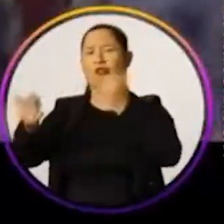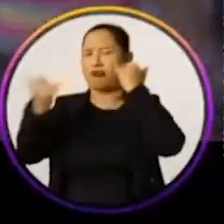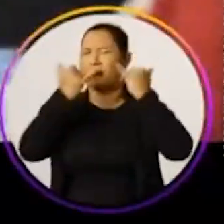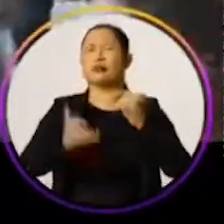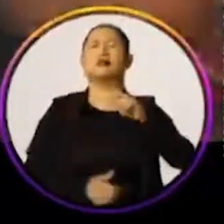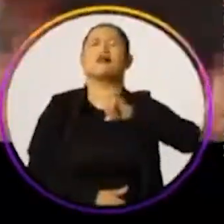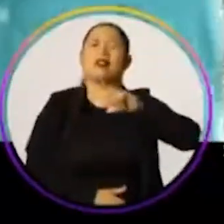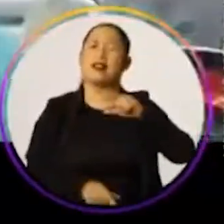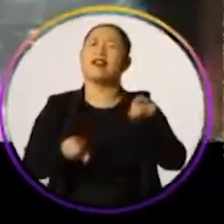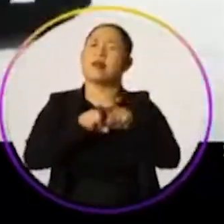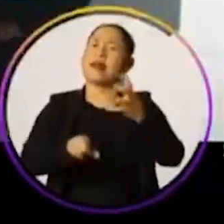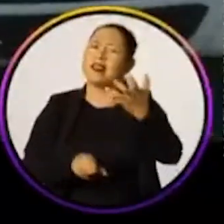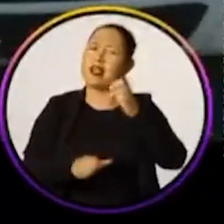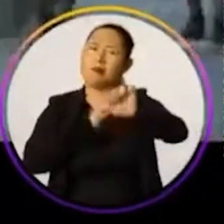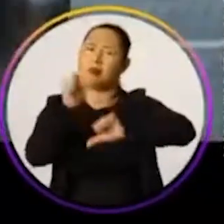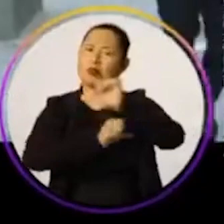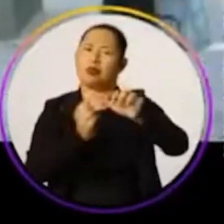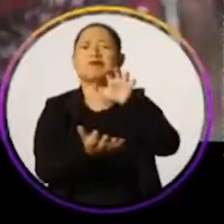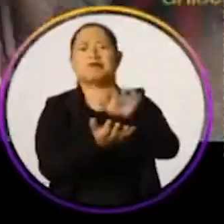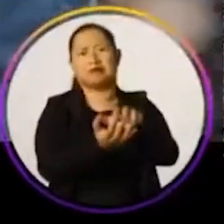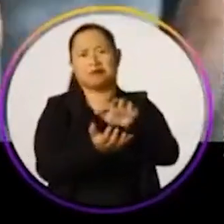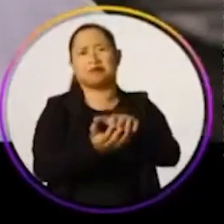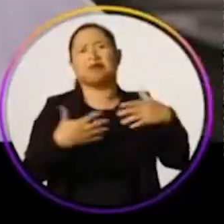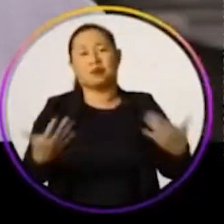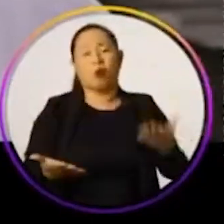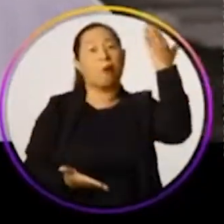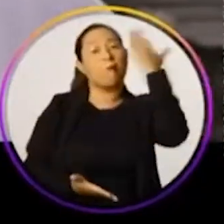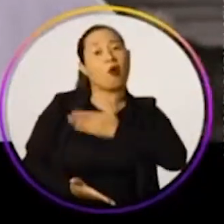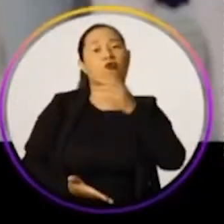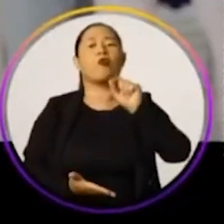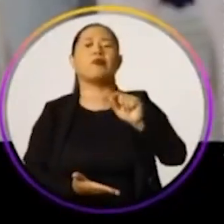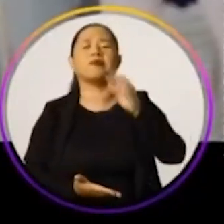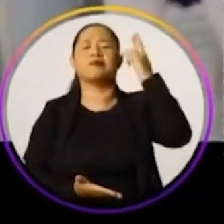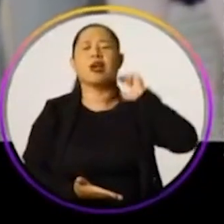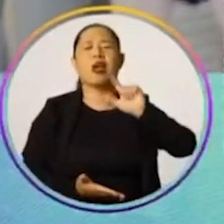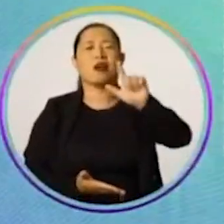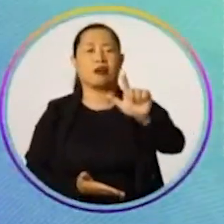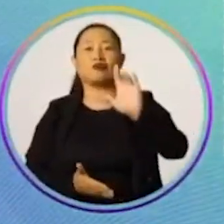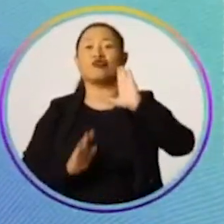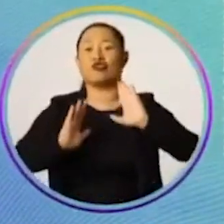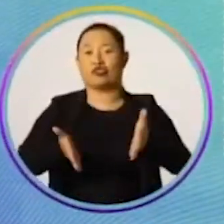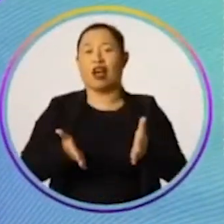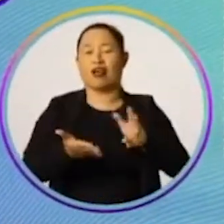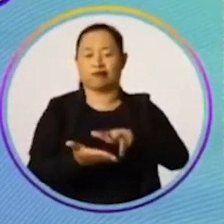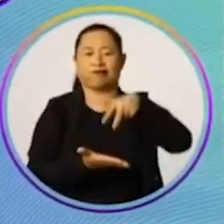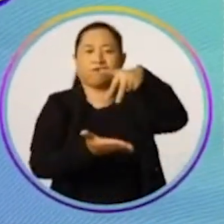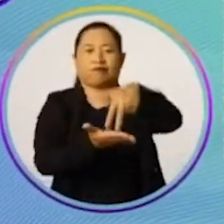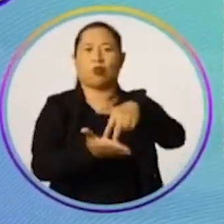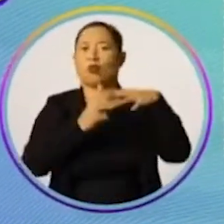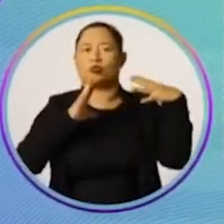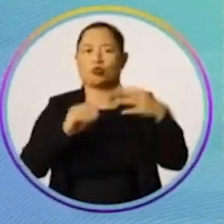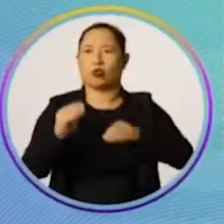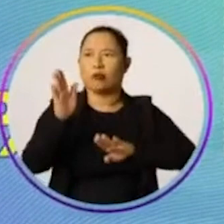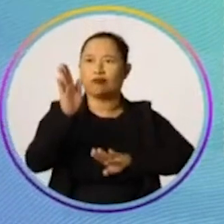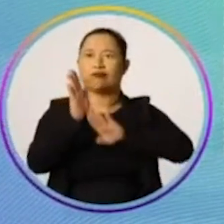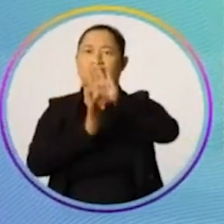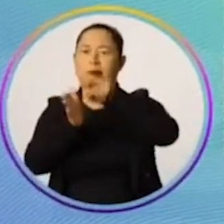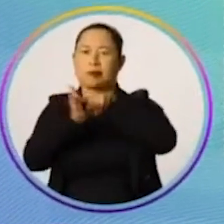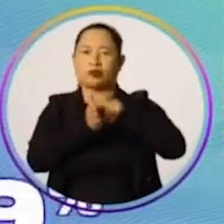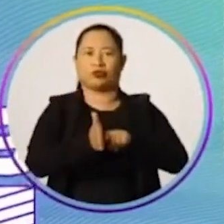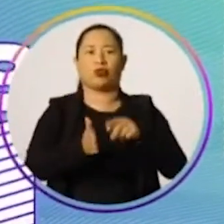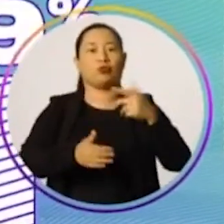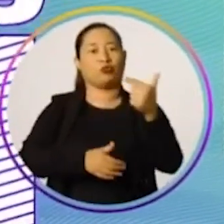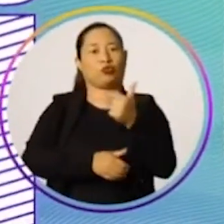O povo é bem informado e também quer essa mudança para Pernambuco. Prova disso é que Raquel Lira já aparece à frente de todas as pesquisas do segundo turno.